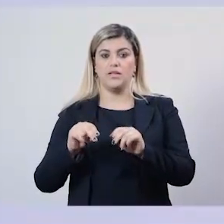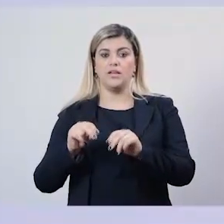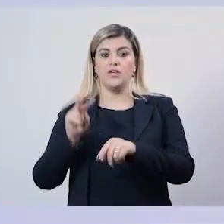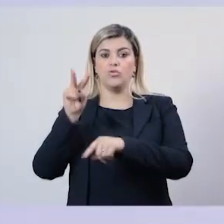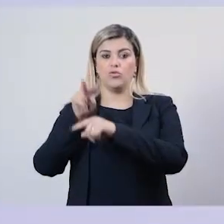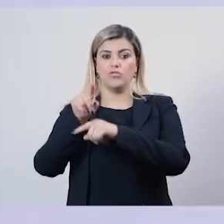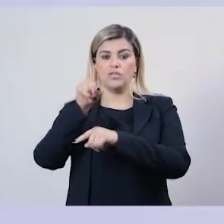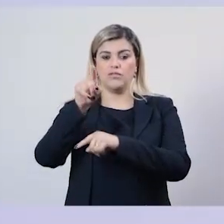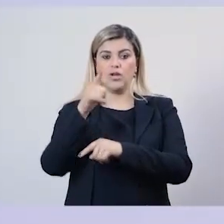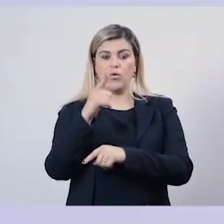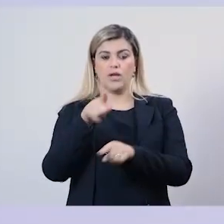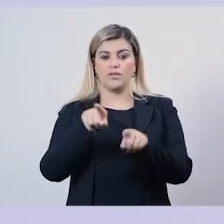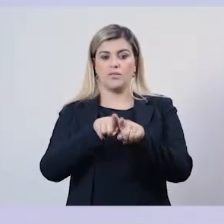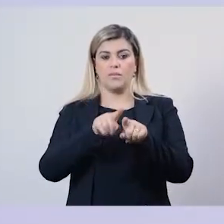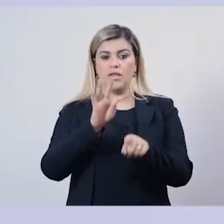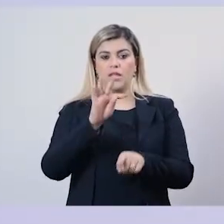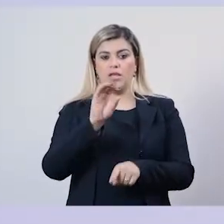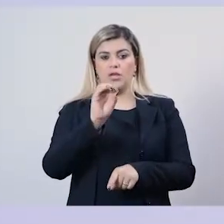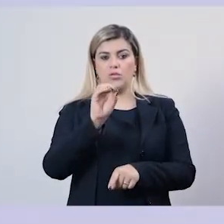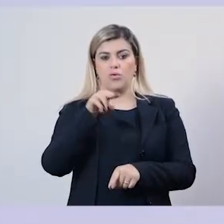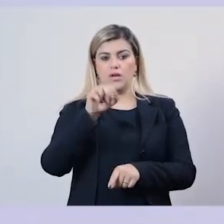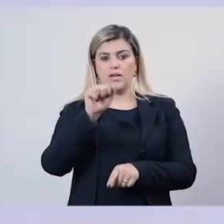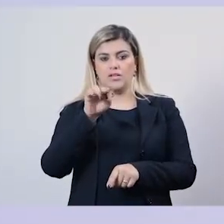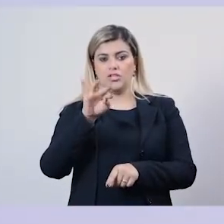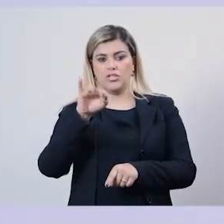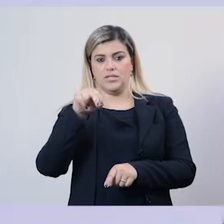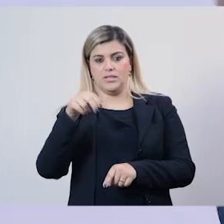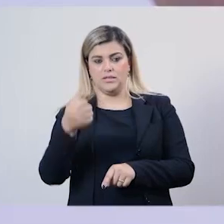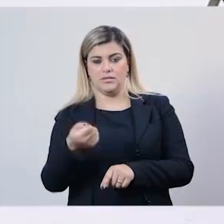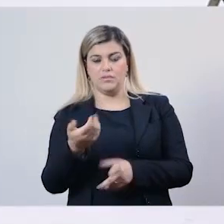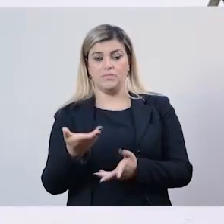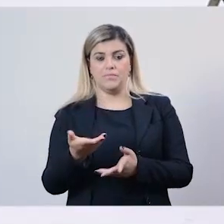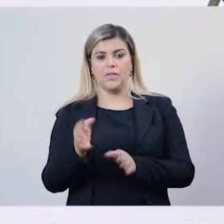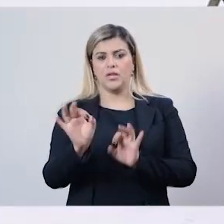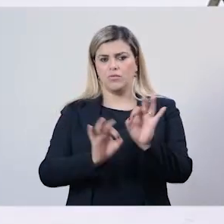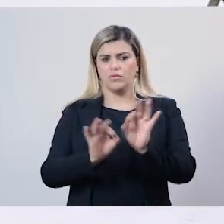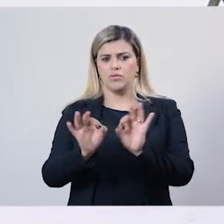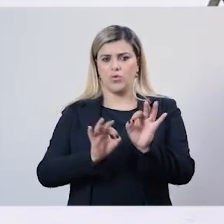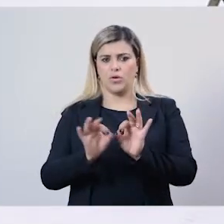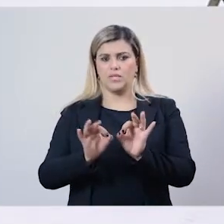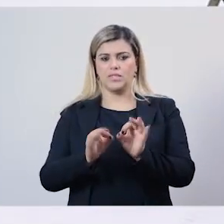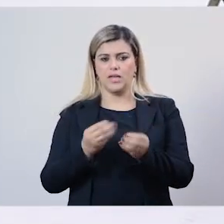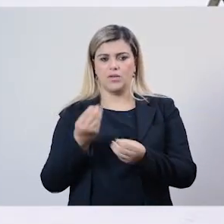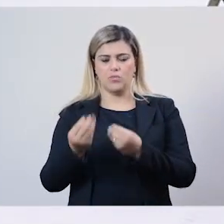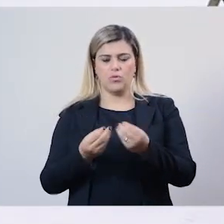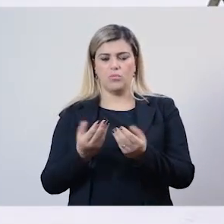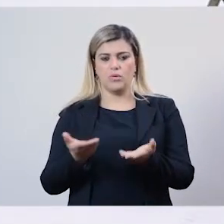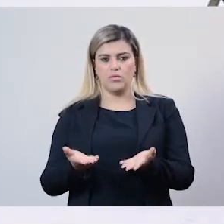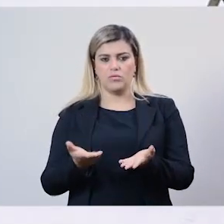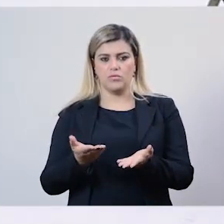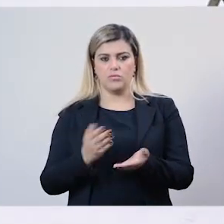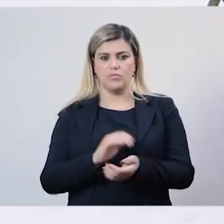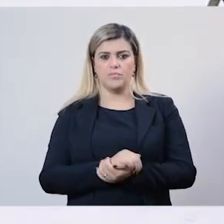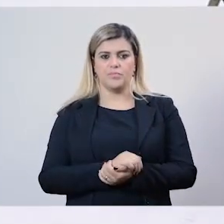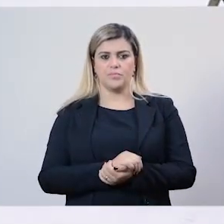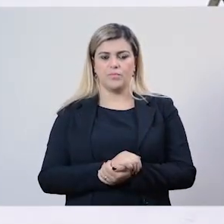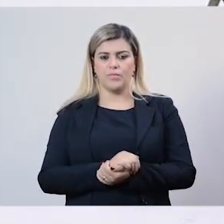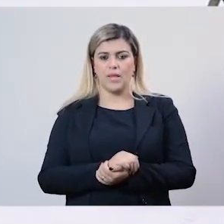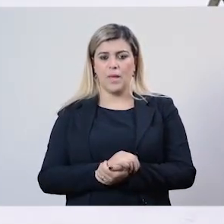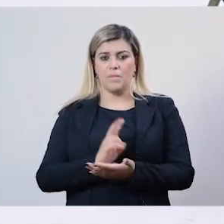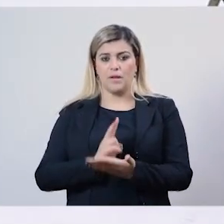Ah, tá. E vocês organizaram dessa forma, então, a representação política. Do custo, a manutenção da